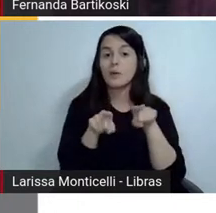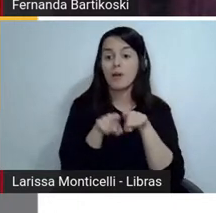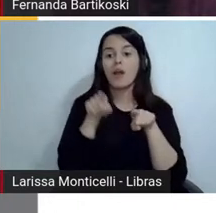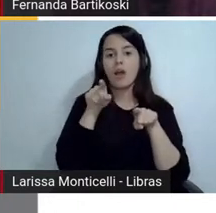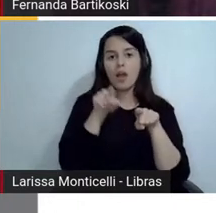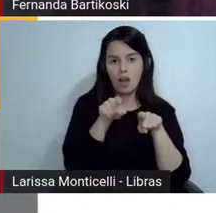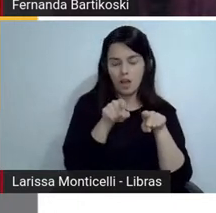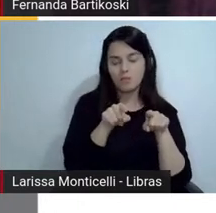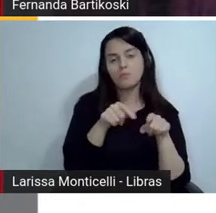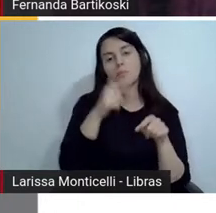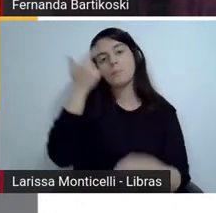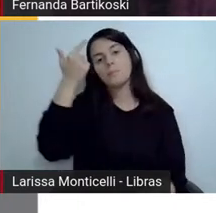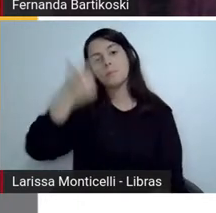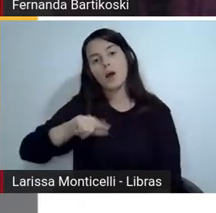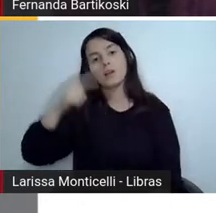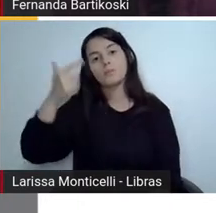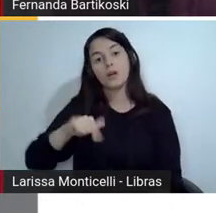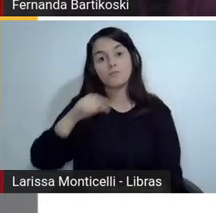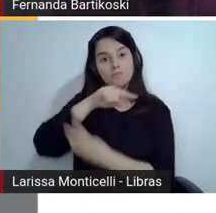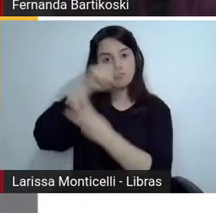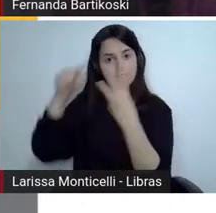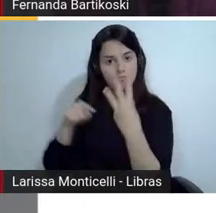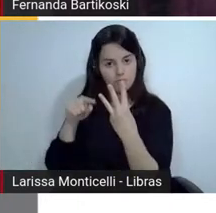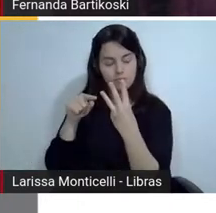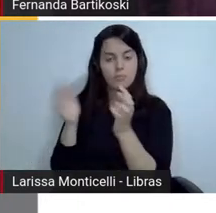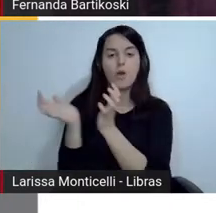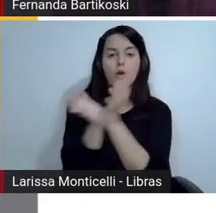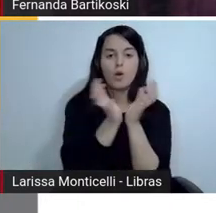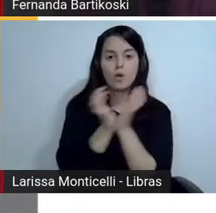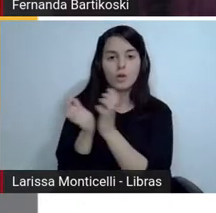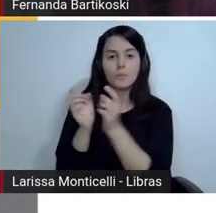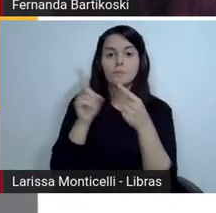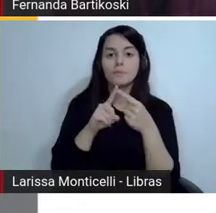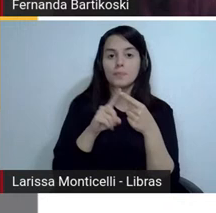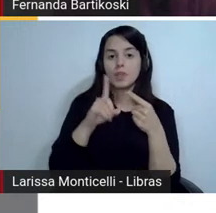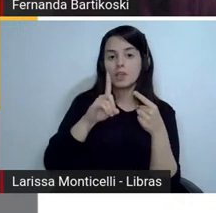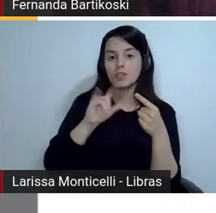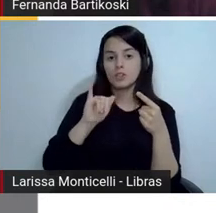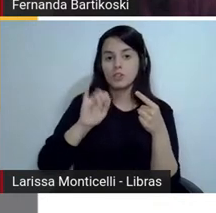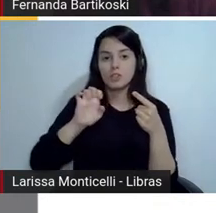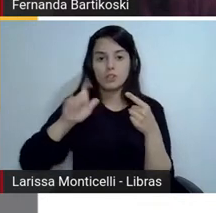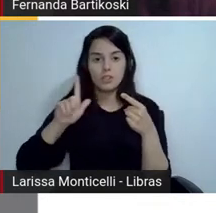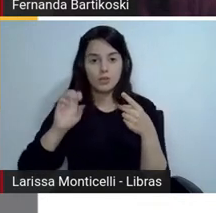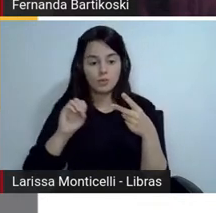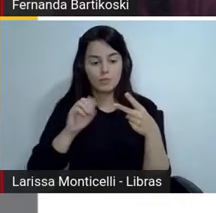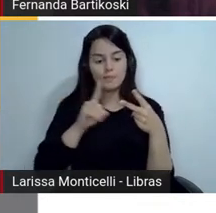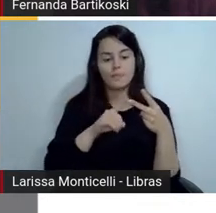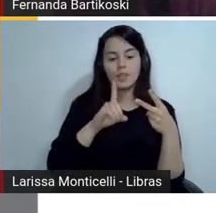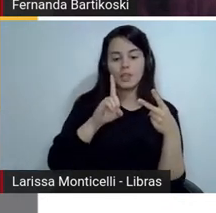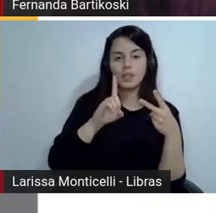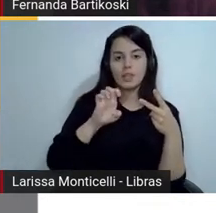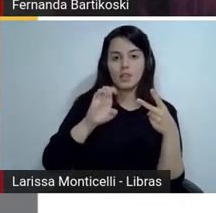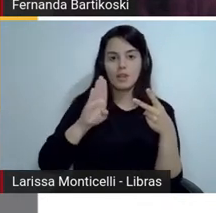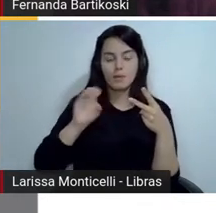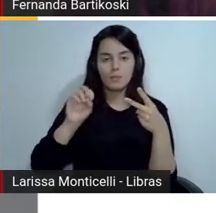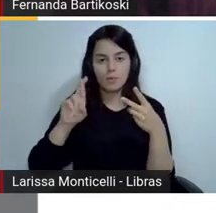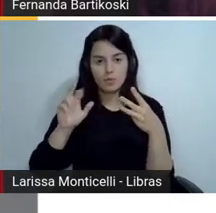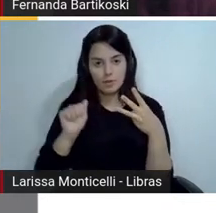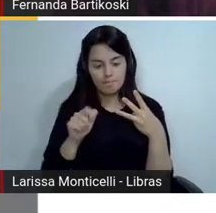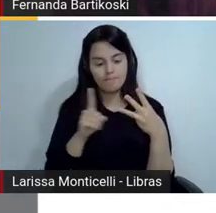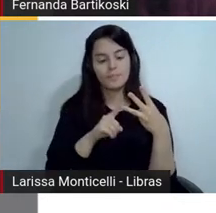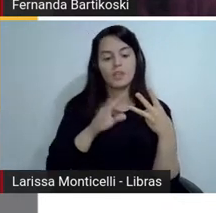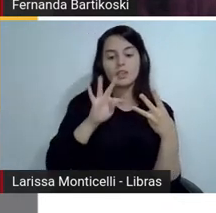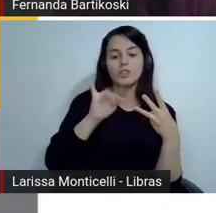que é o professor Diego Domingues, a professora Débora Klein e o professor Tiago Cavalcante da Silva, recentemente publicaram um